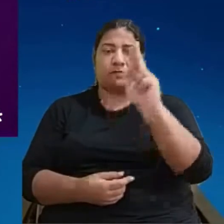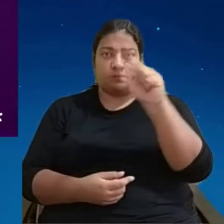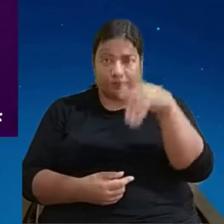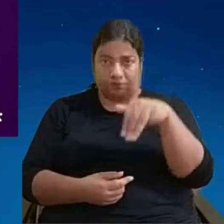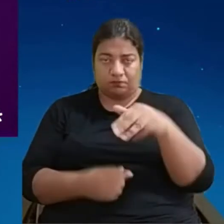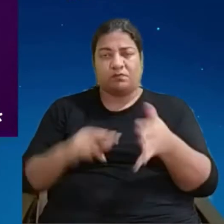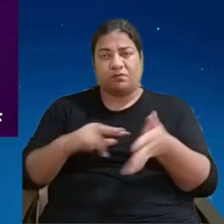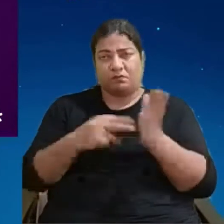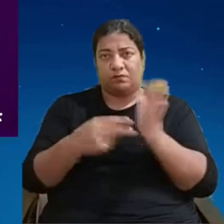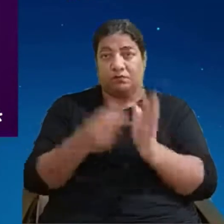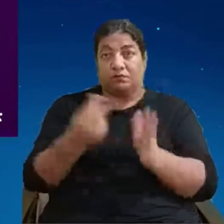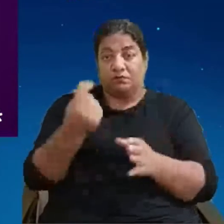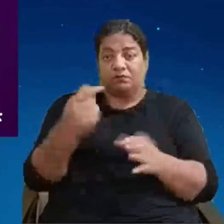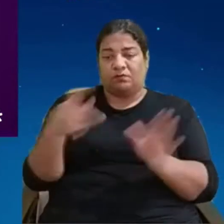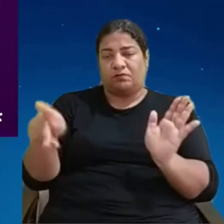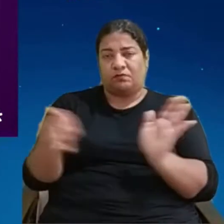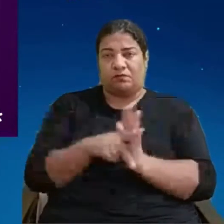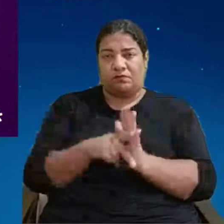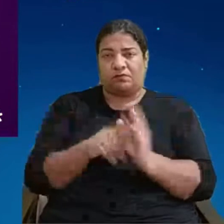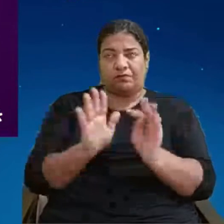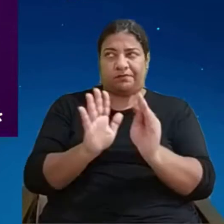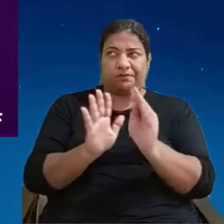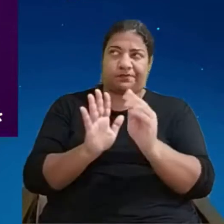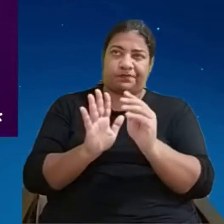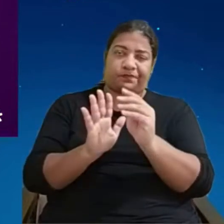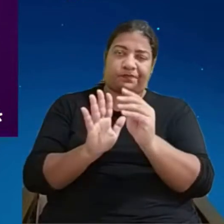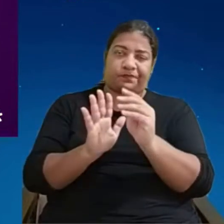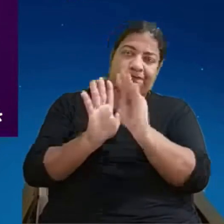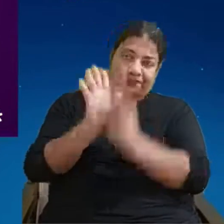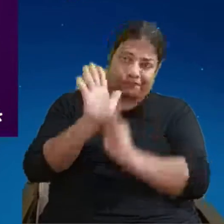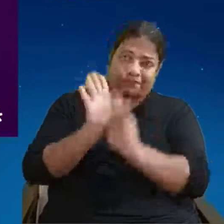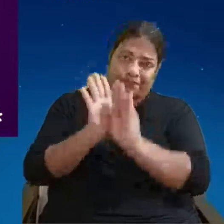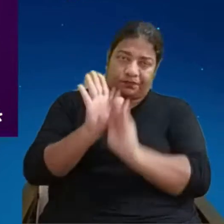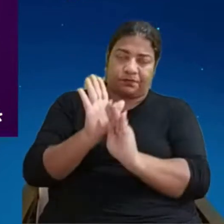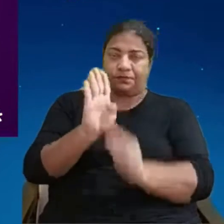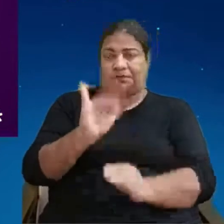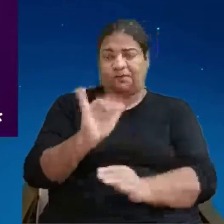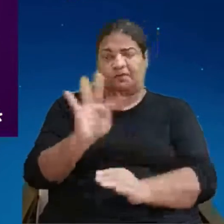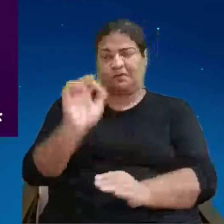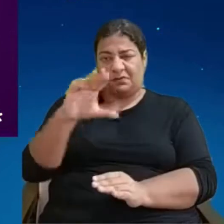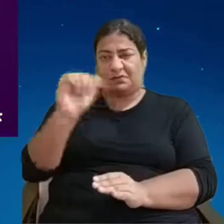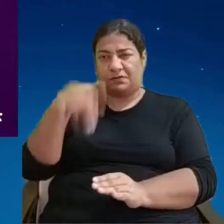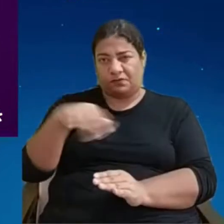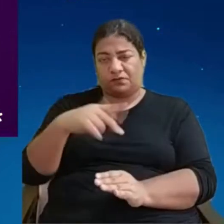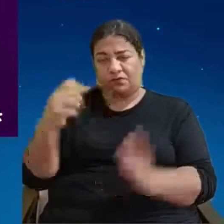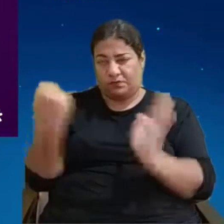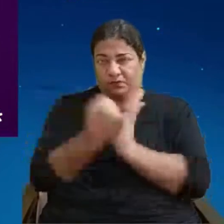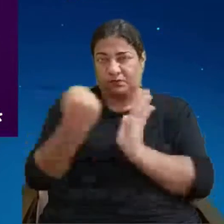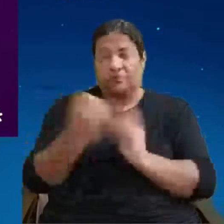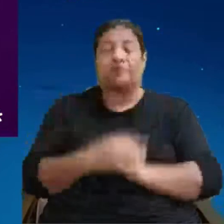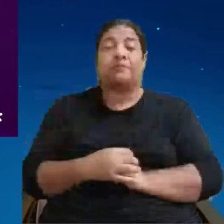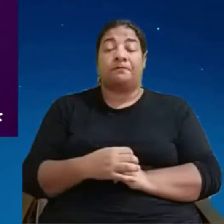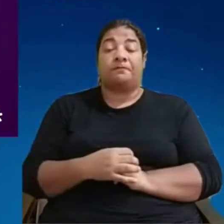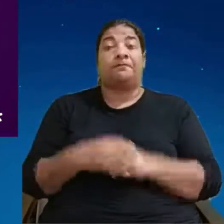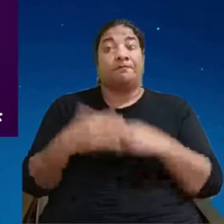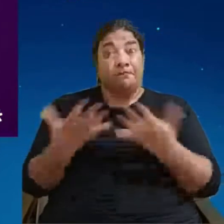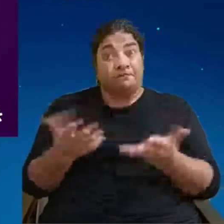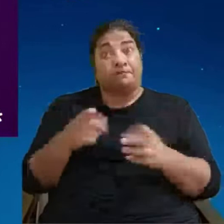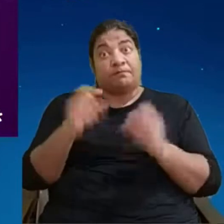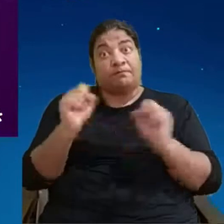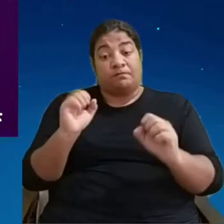é inquebrável e está reservado lá tudo bonitinho mas você tem que mintar que é você tem que colocar isso uma moeda e aí você coloca uma